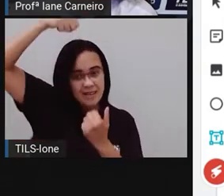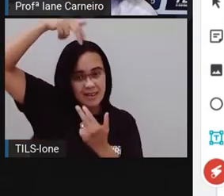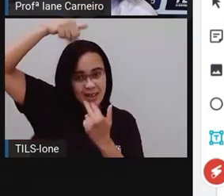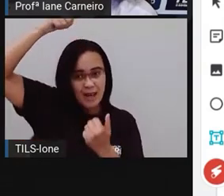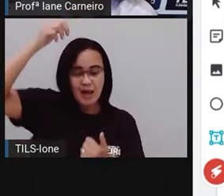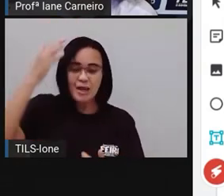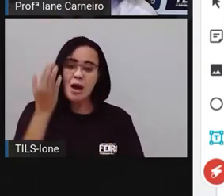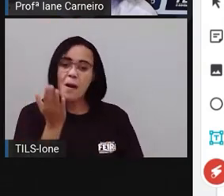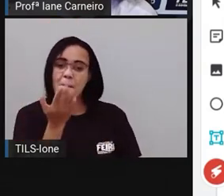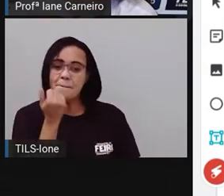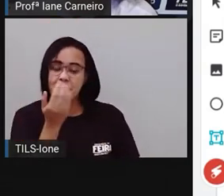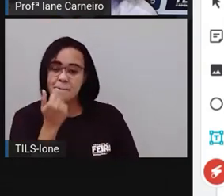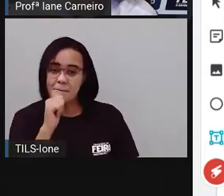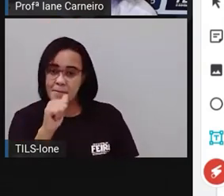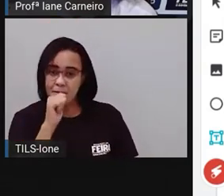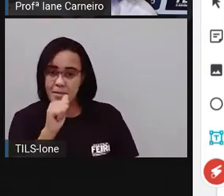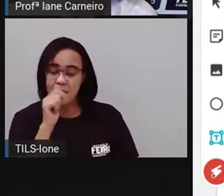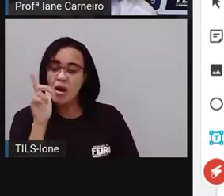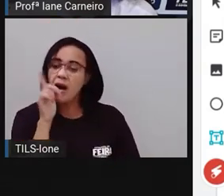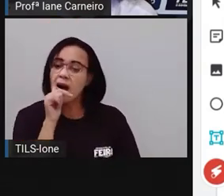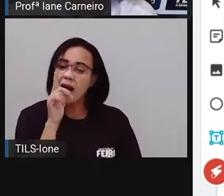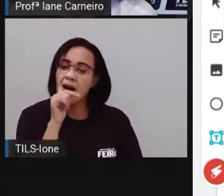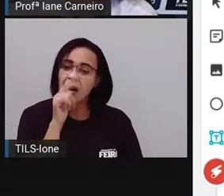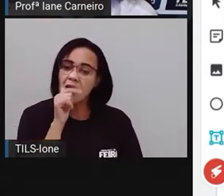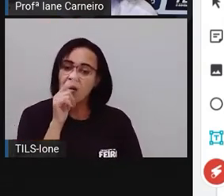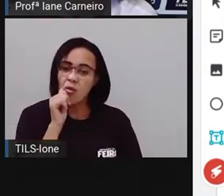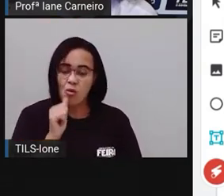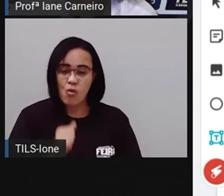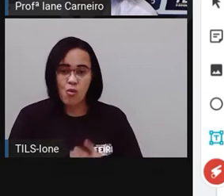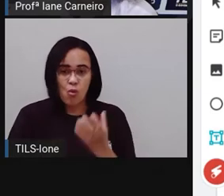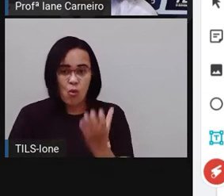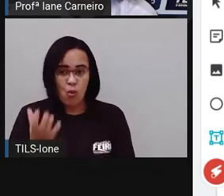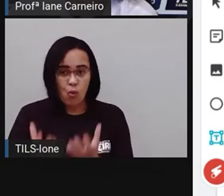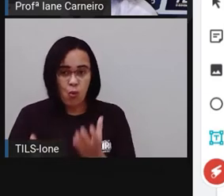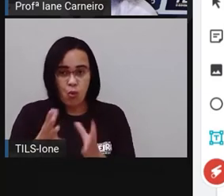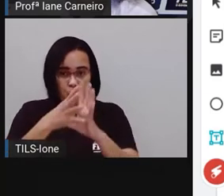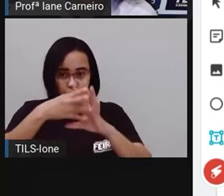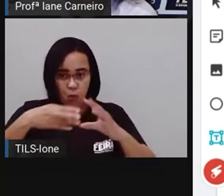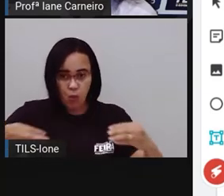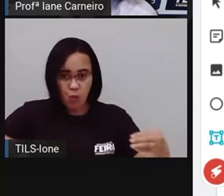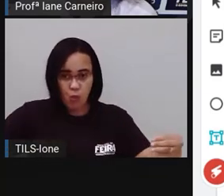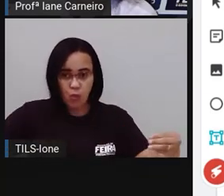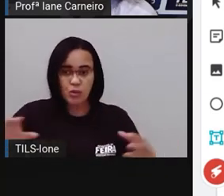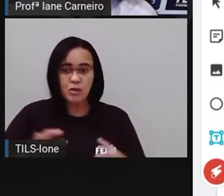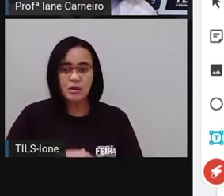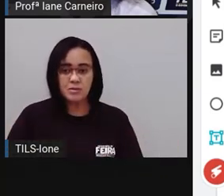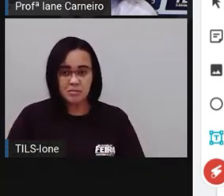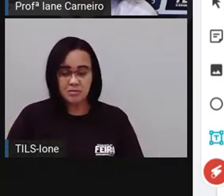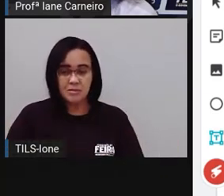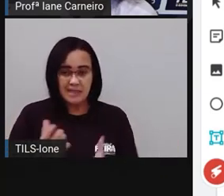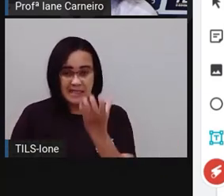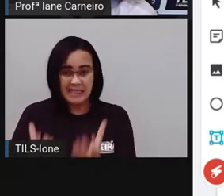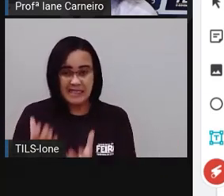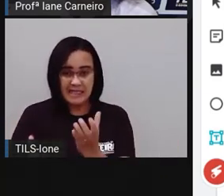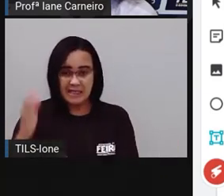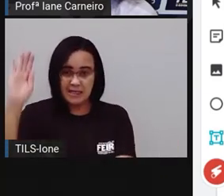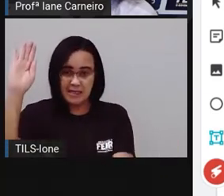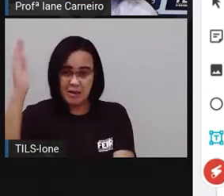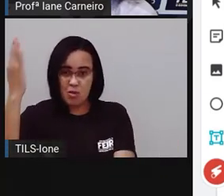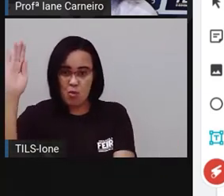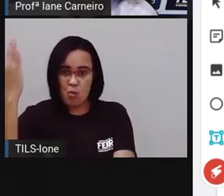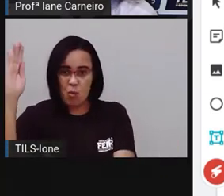bebeu a... Água. Que apagou o fogo. Que queimou o